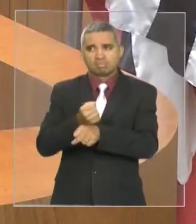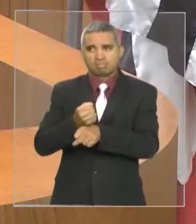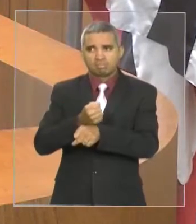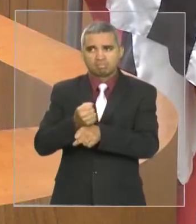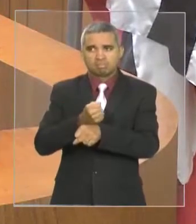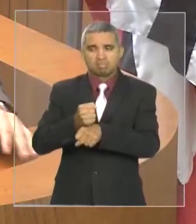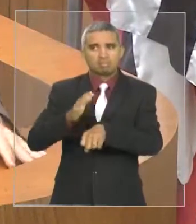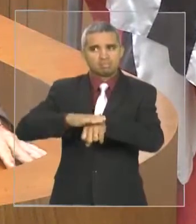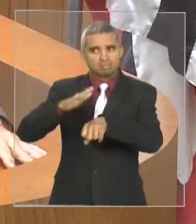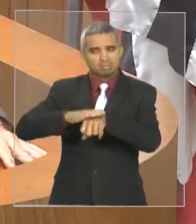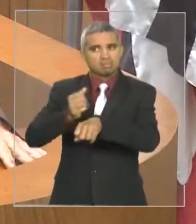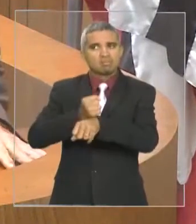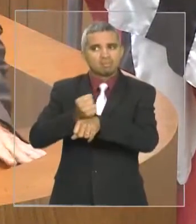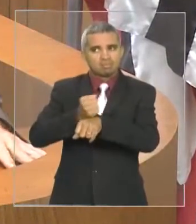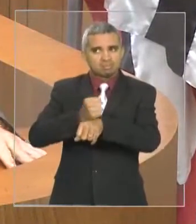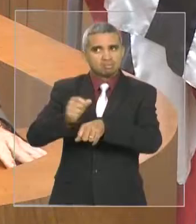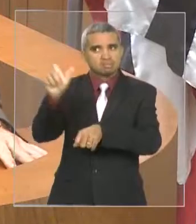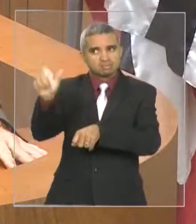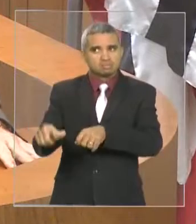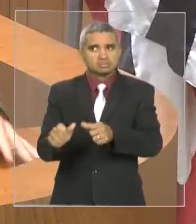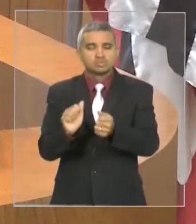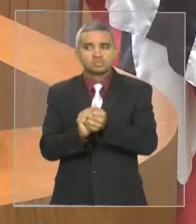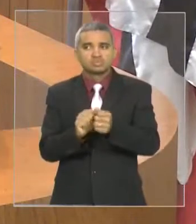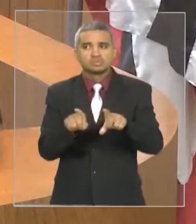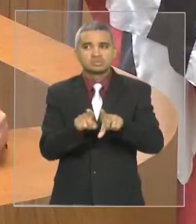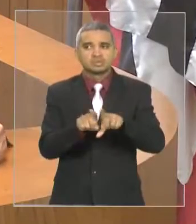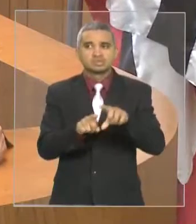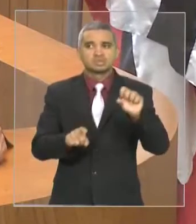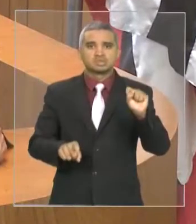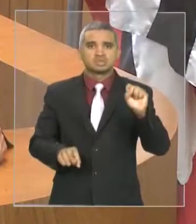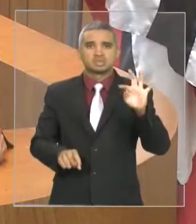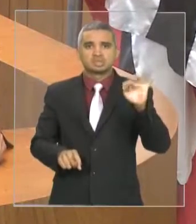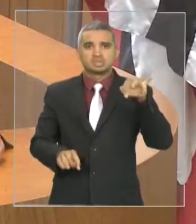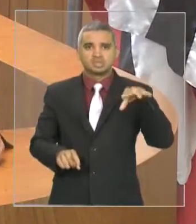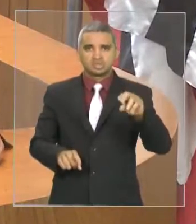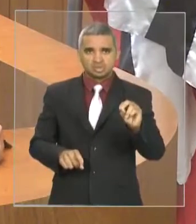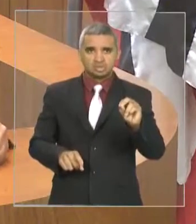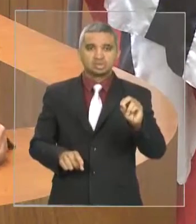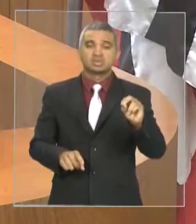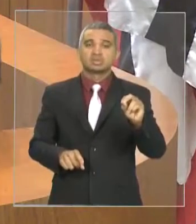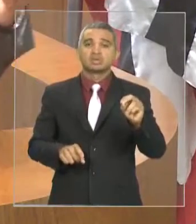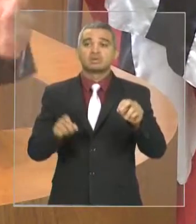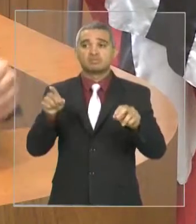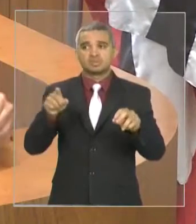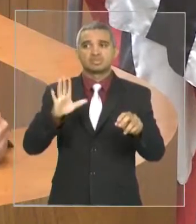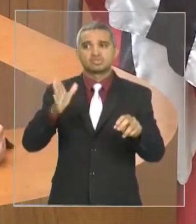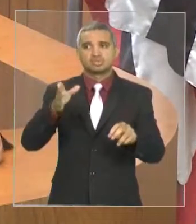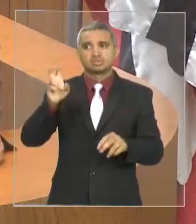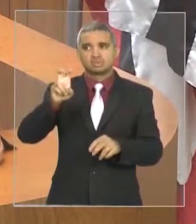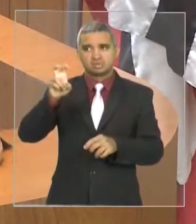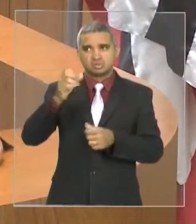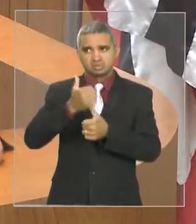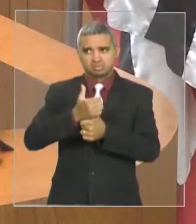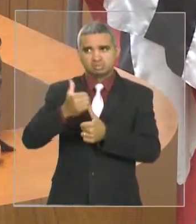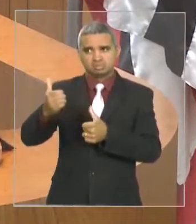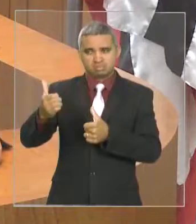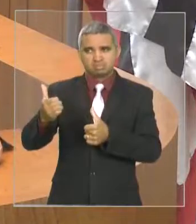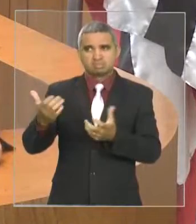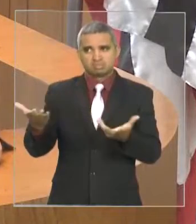juntamente com o deputado Estênio Rezende, vossa excelência está no quinto mandato, e claro, é porque tem